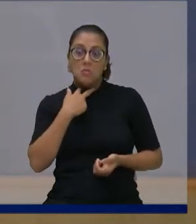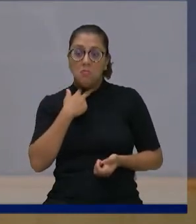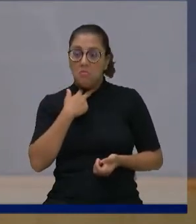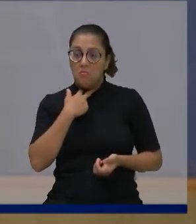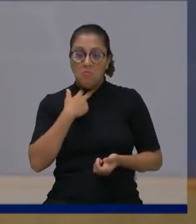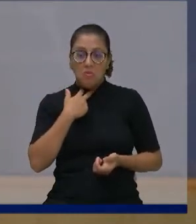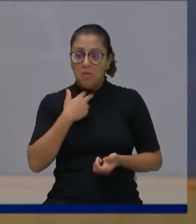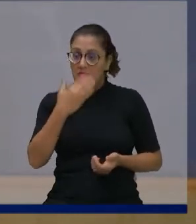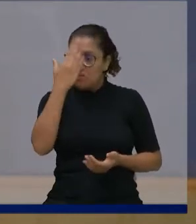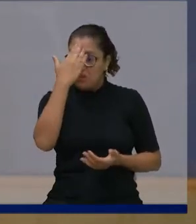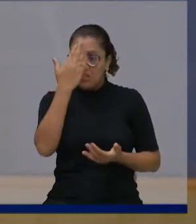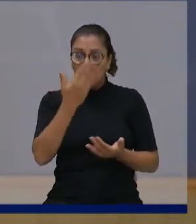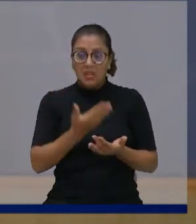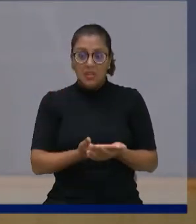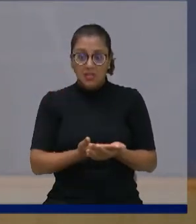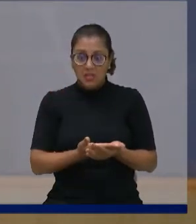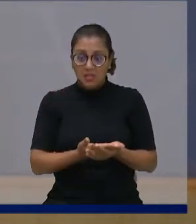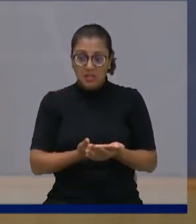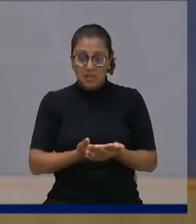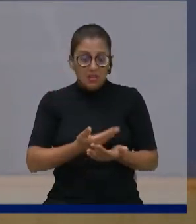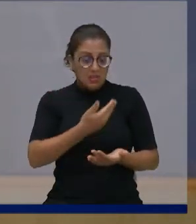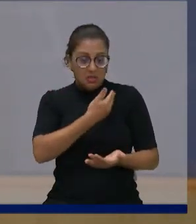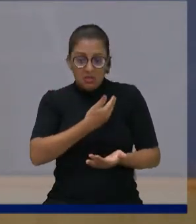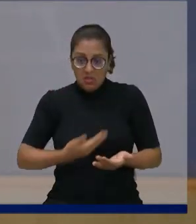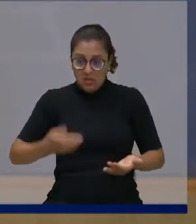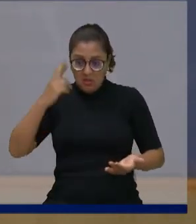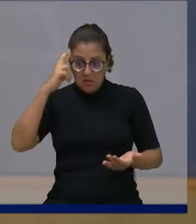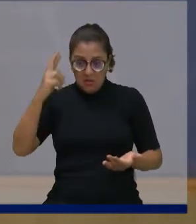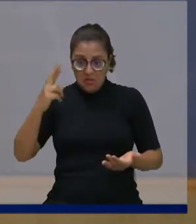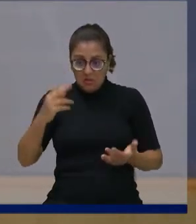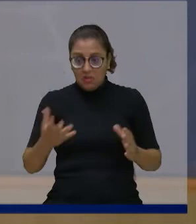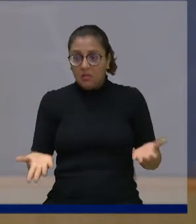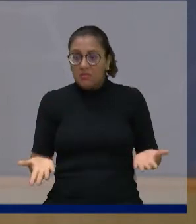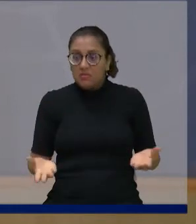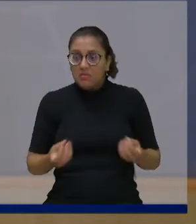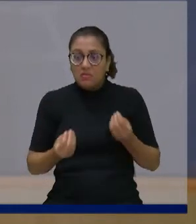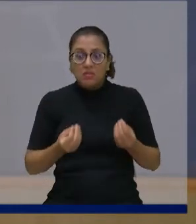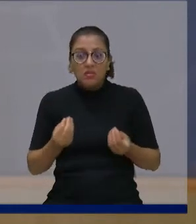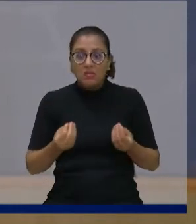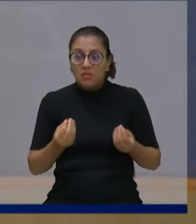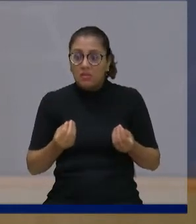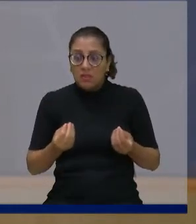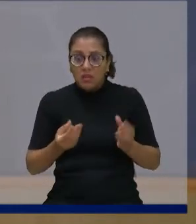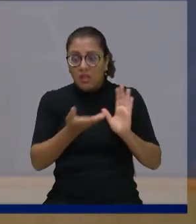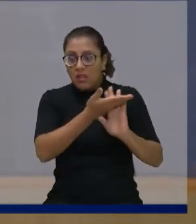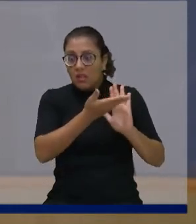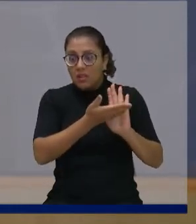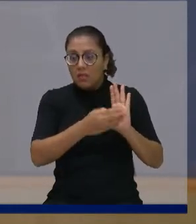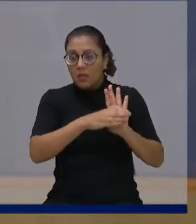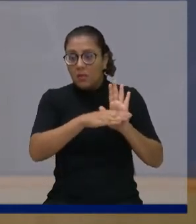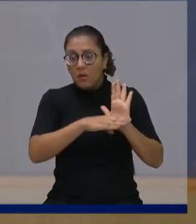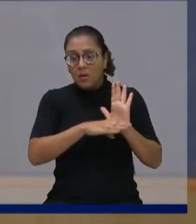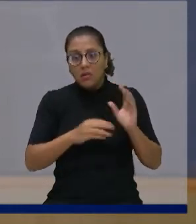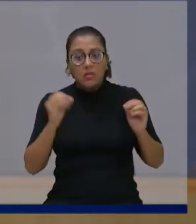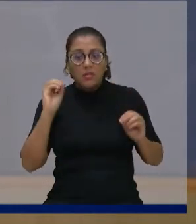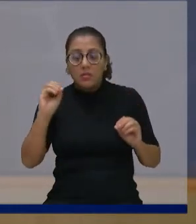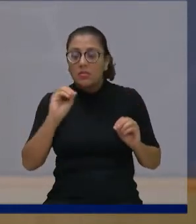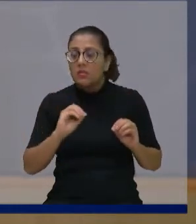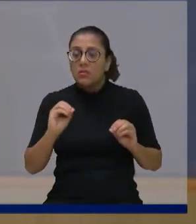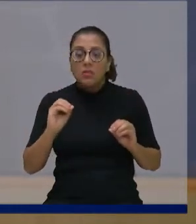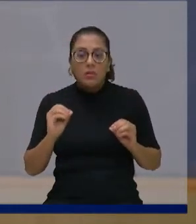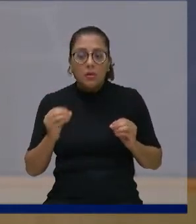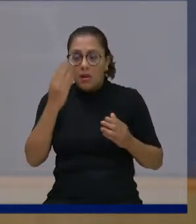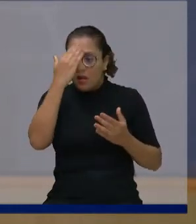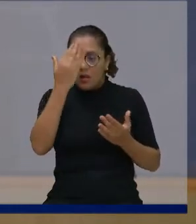no próprio líder do governo, quando ele coloca algo na pauta, como confiar